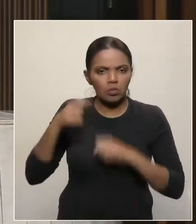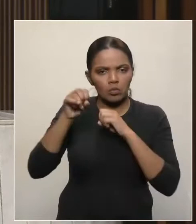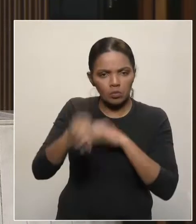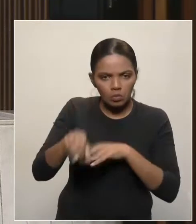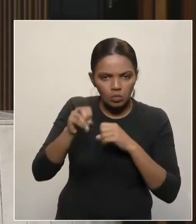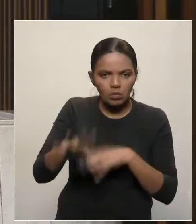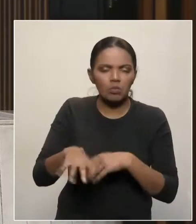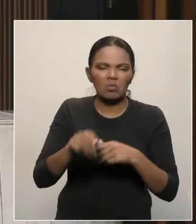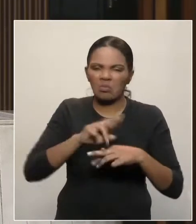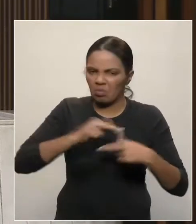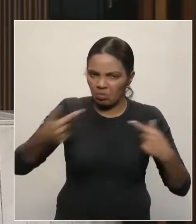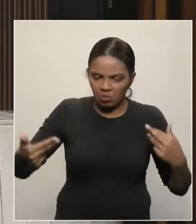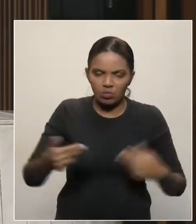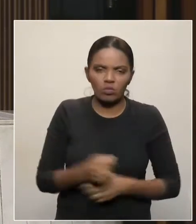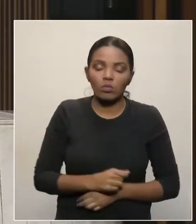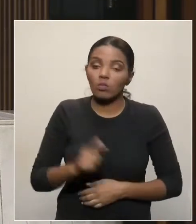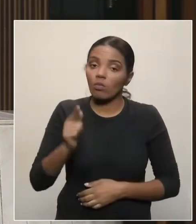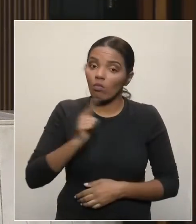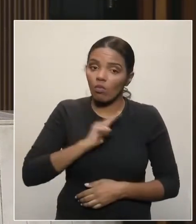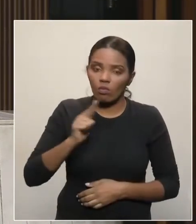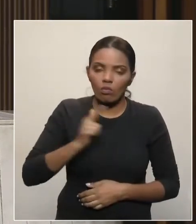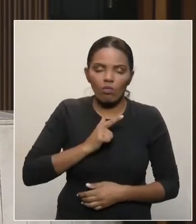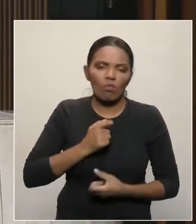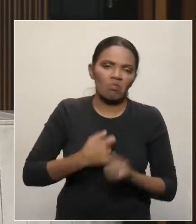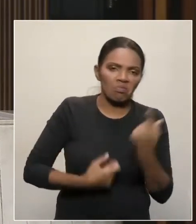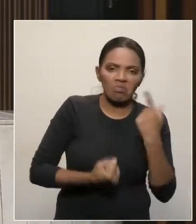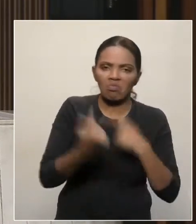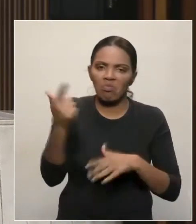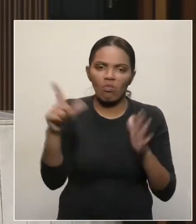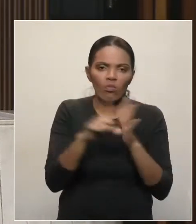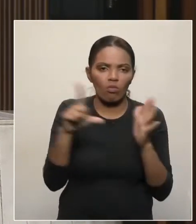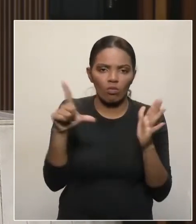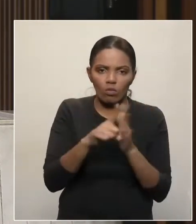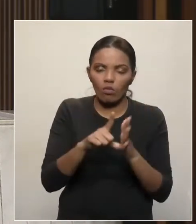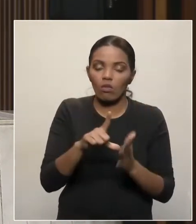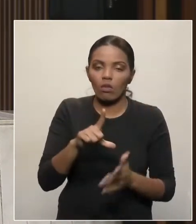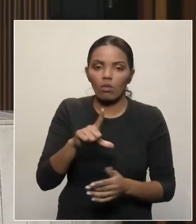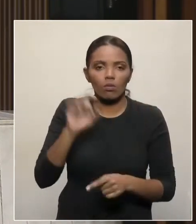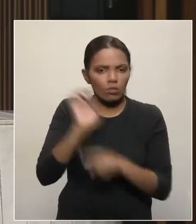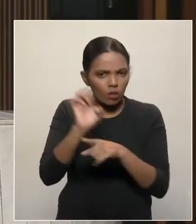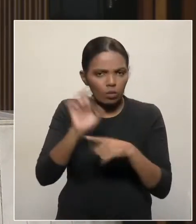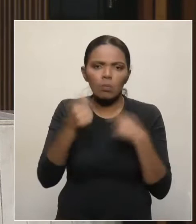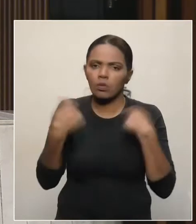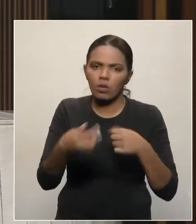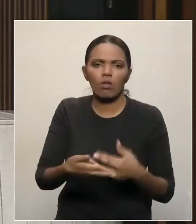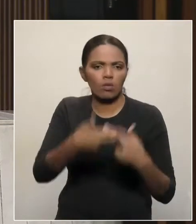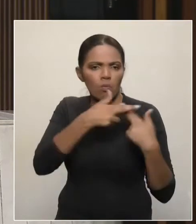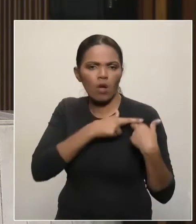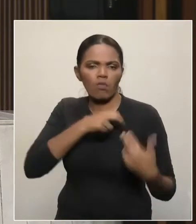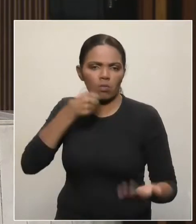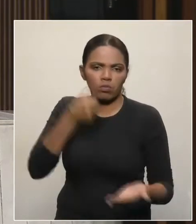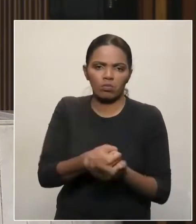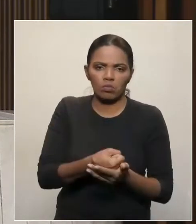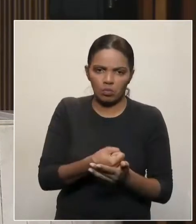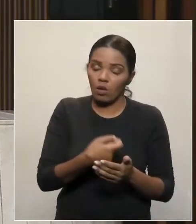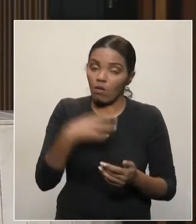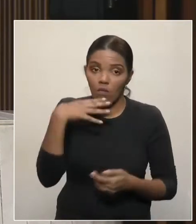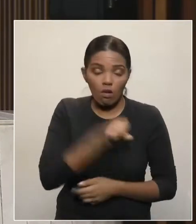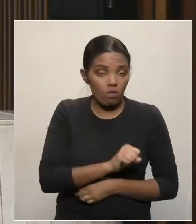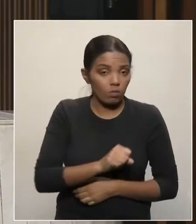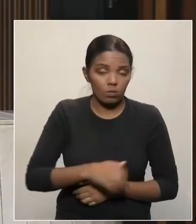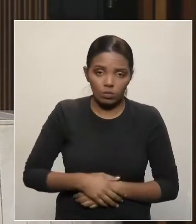selvageria de alguns comerciantes, o Estado tem que ser punitivo e o mais breve e rápido possível.